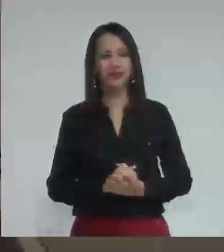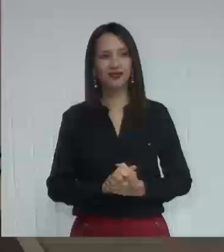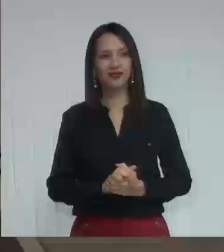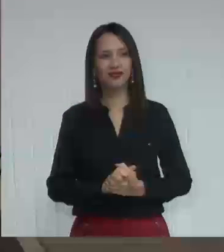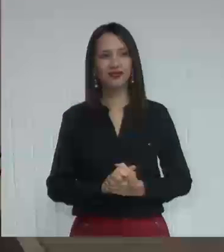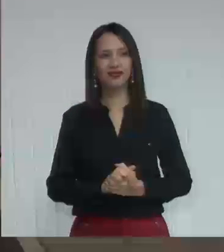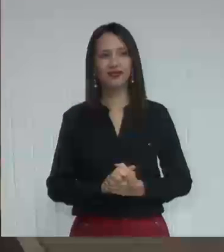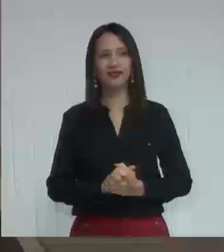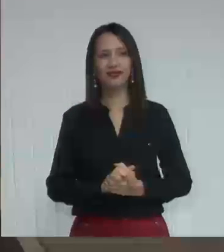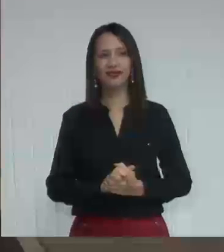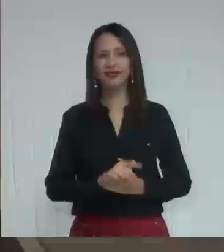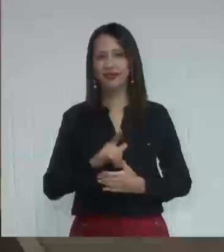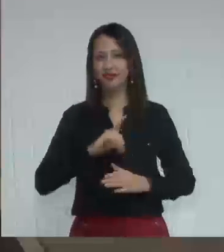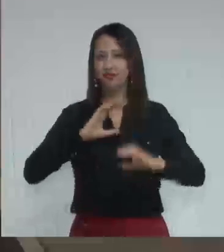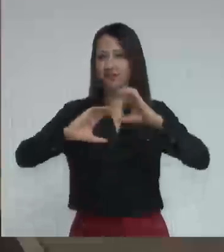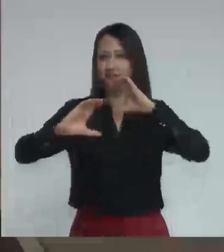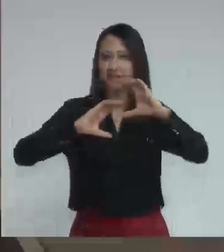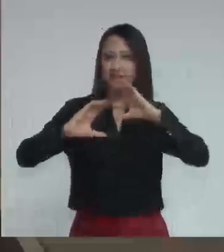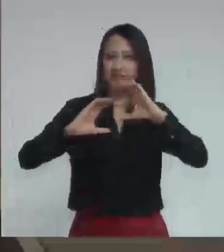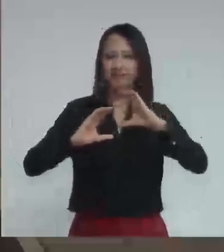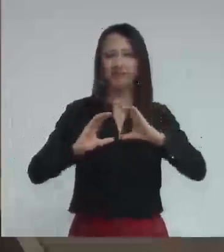imprensa, GM,